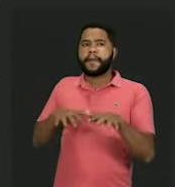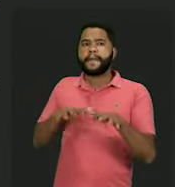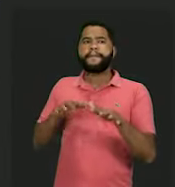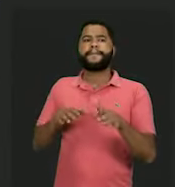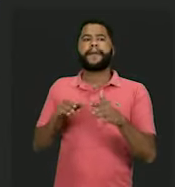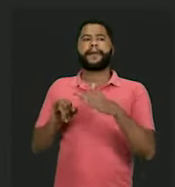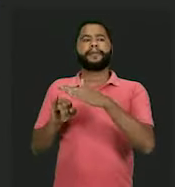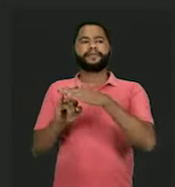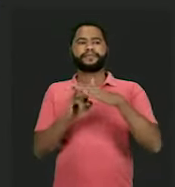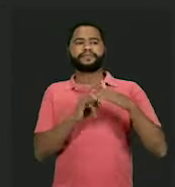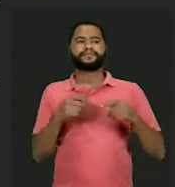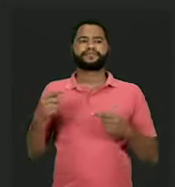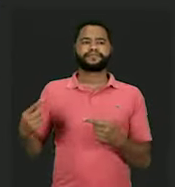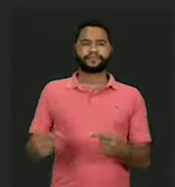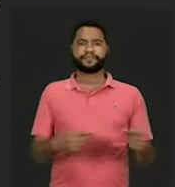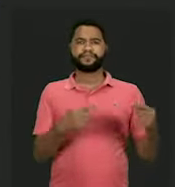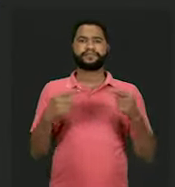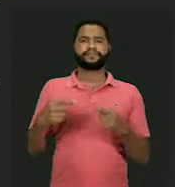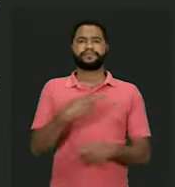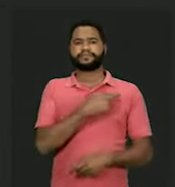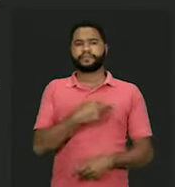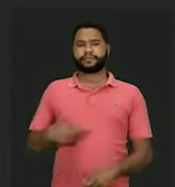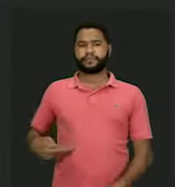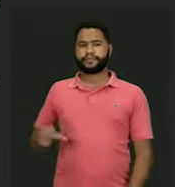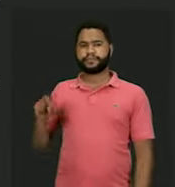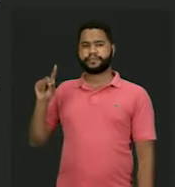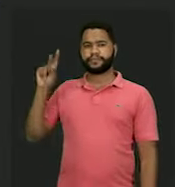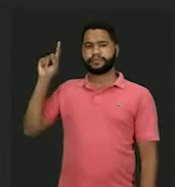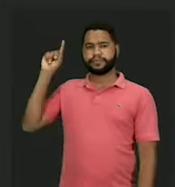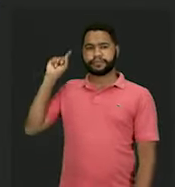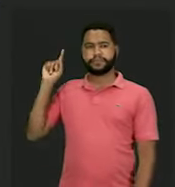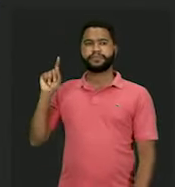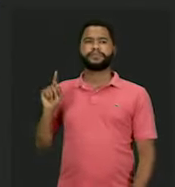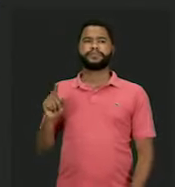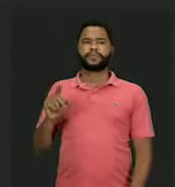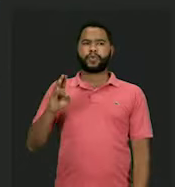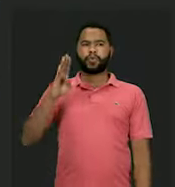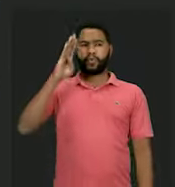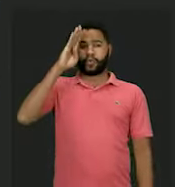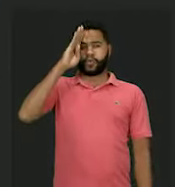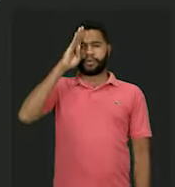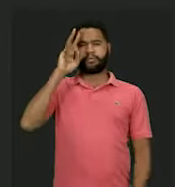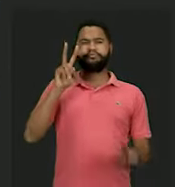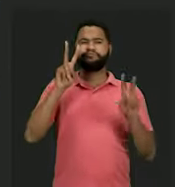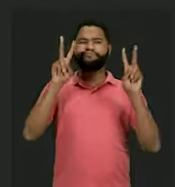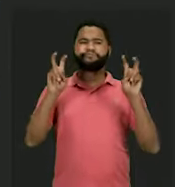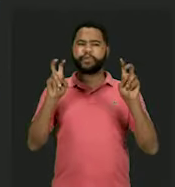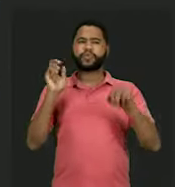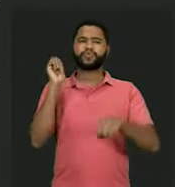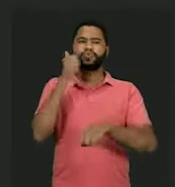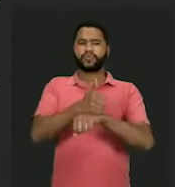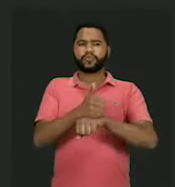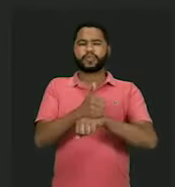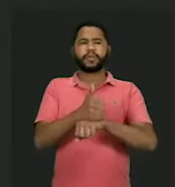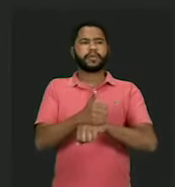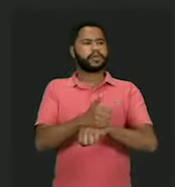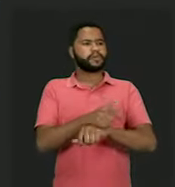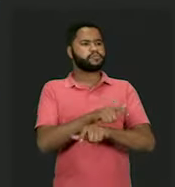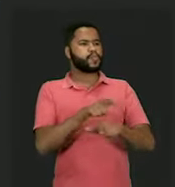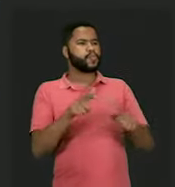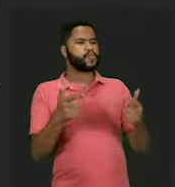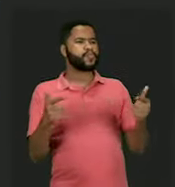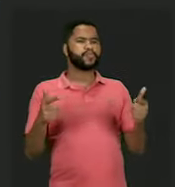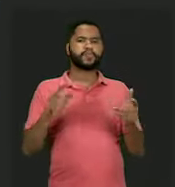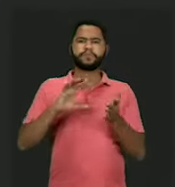instituições políticas da República Velha. Os tenentes substituíram os inexistentes partidos